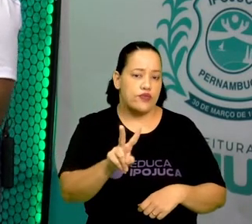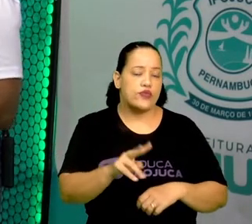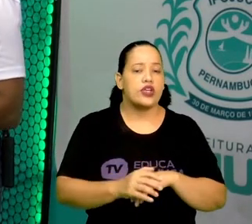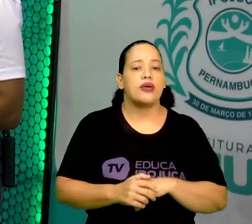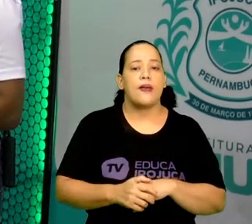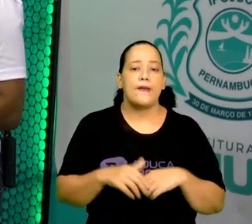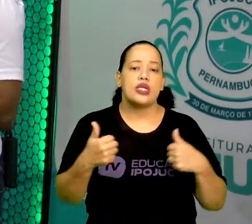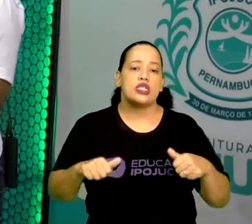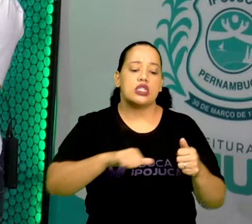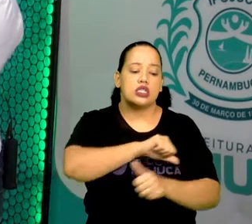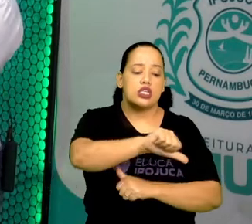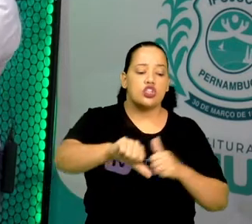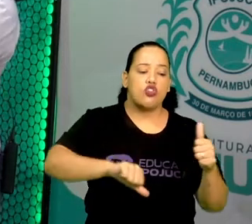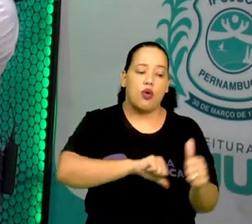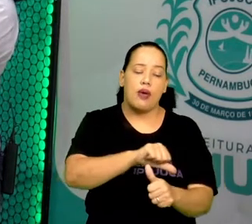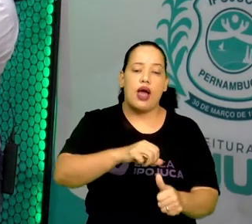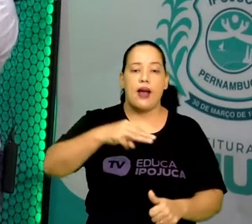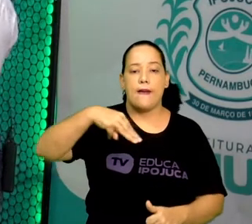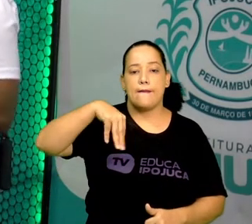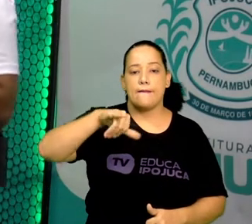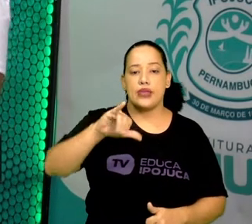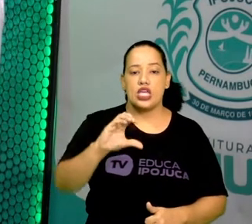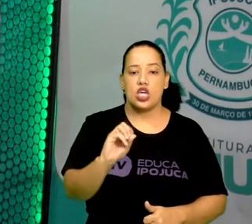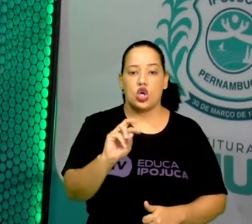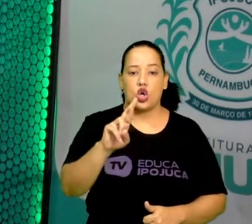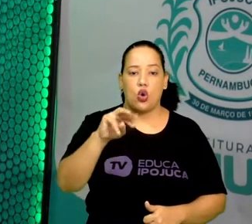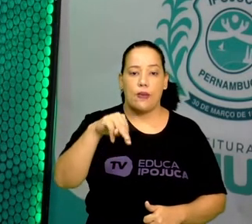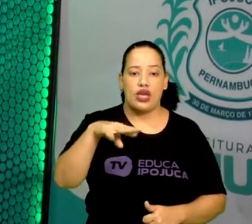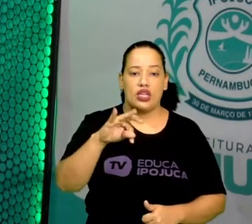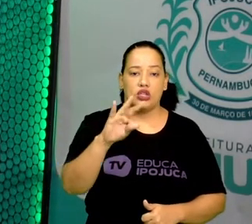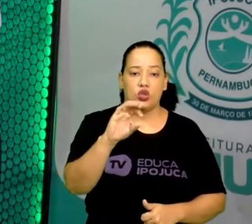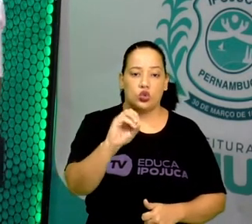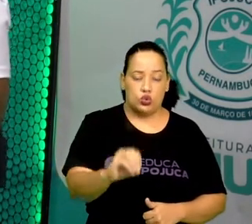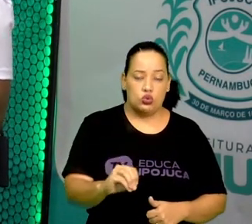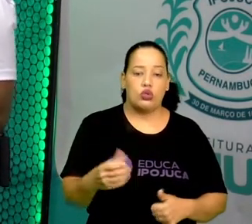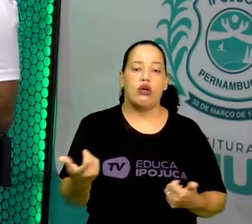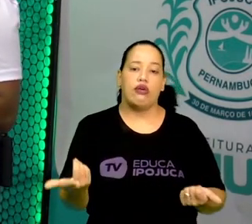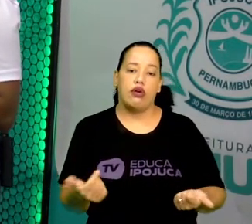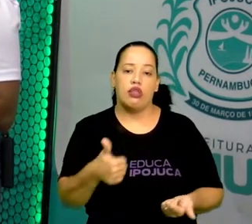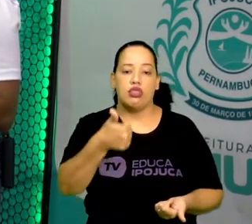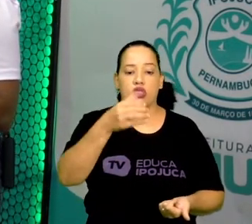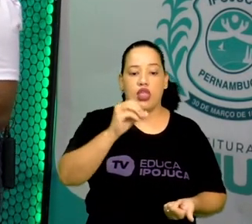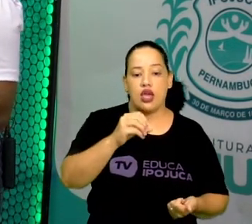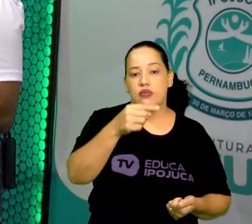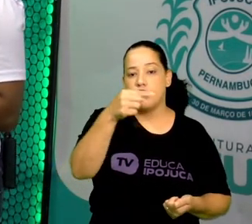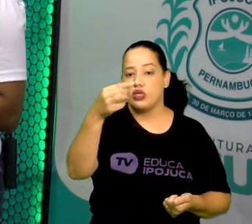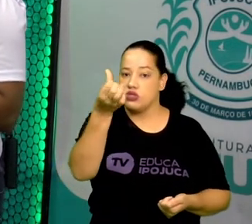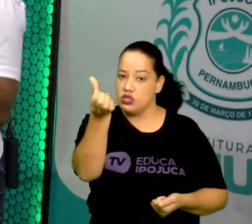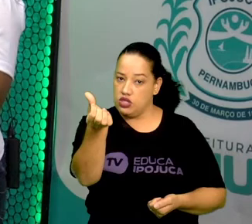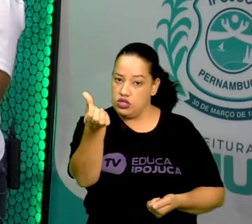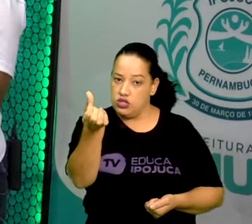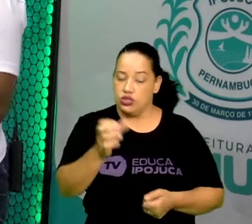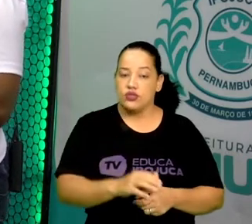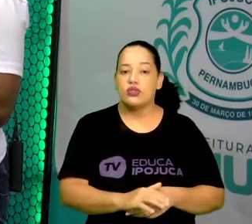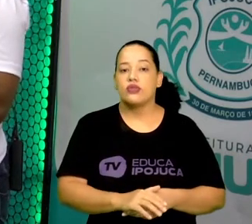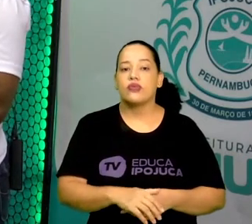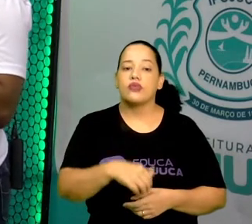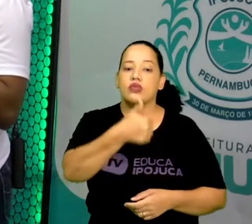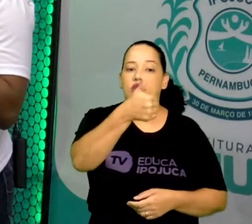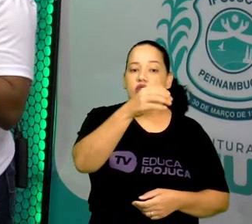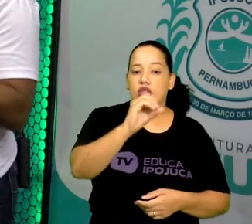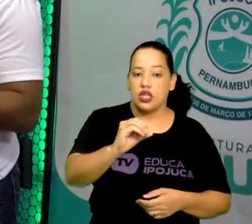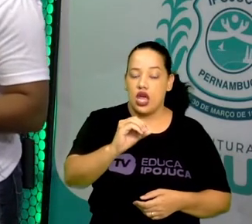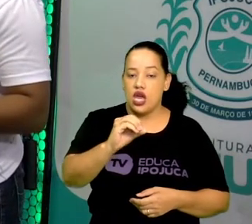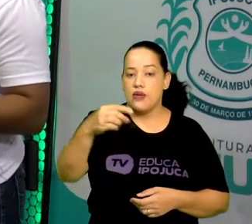micrômetros. Micrômetros, olha ali, é 10 a menos 6. Então, o micrômetro 10